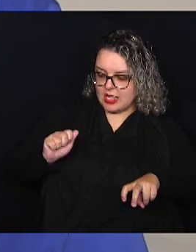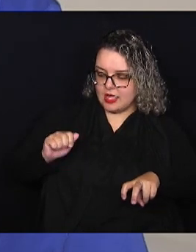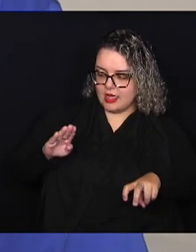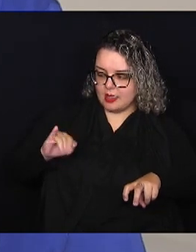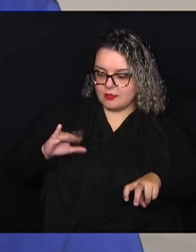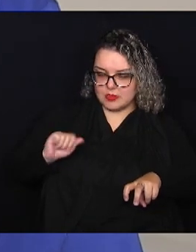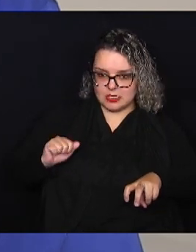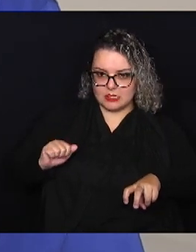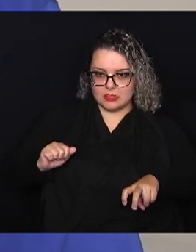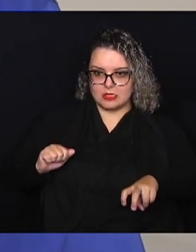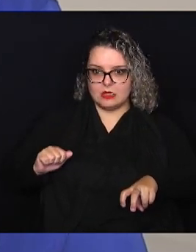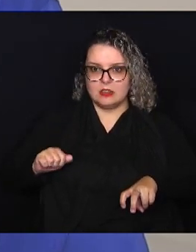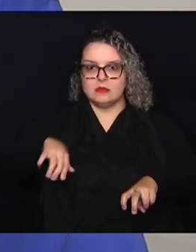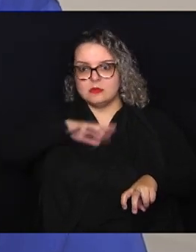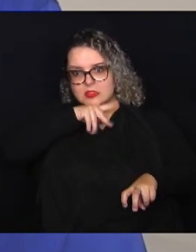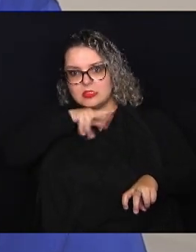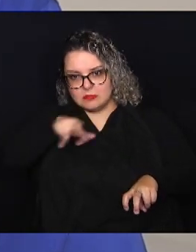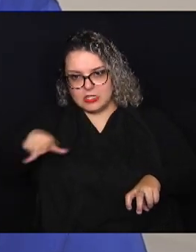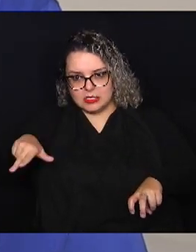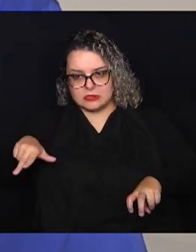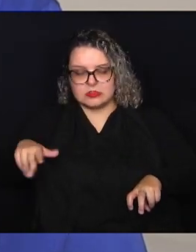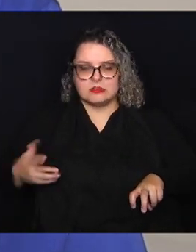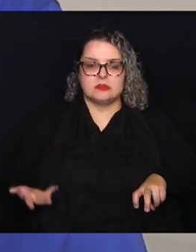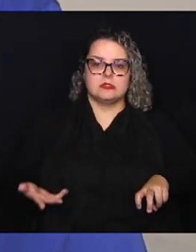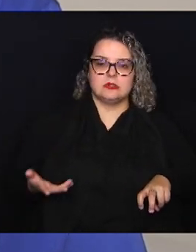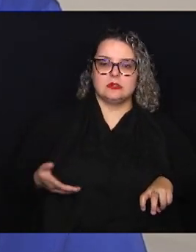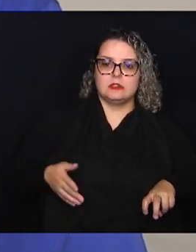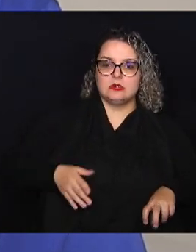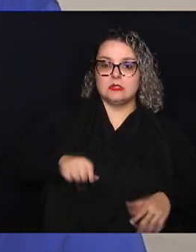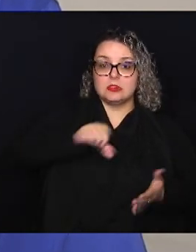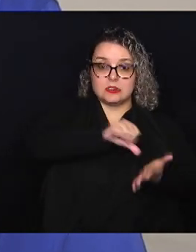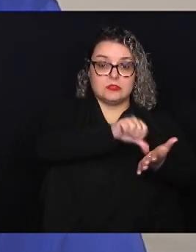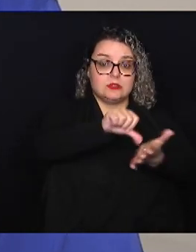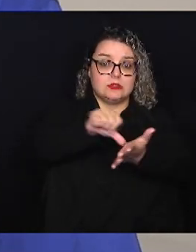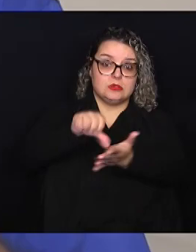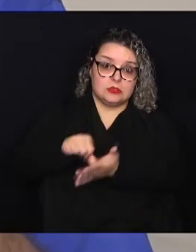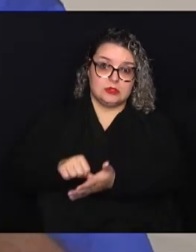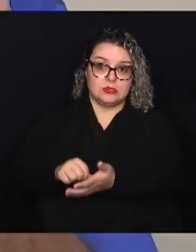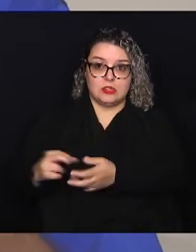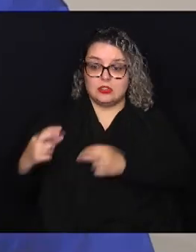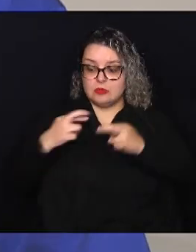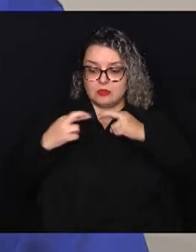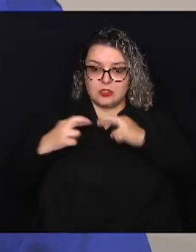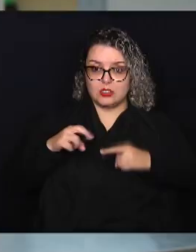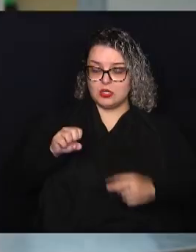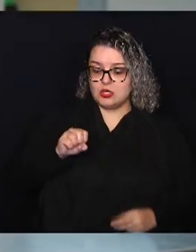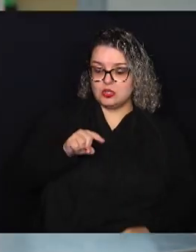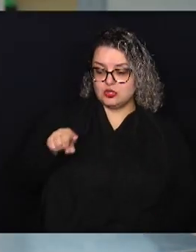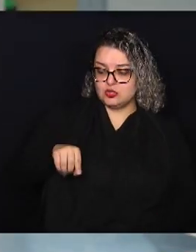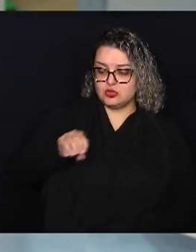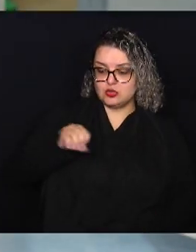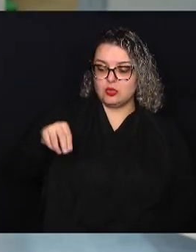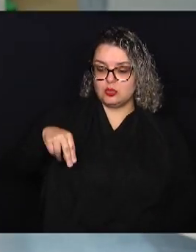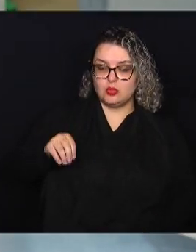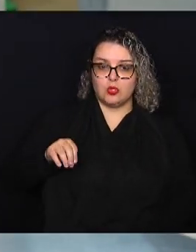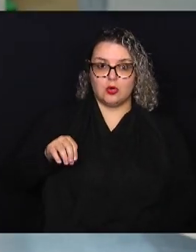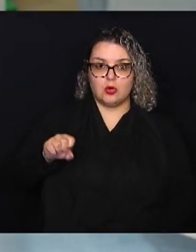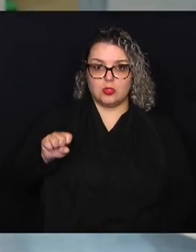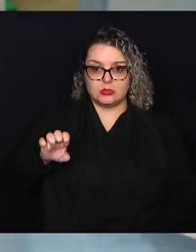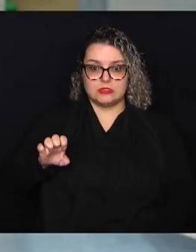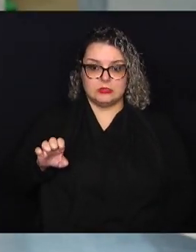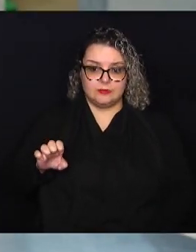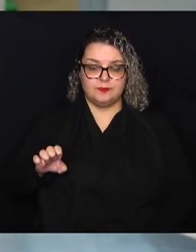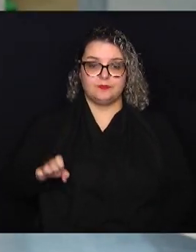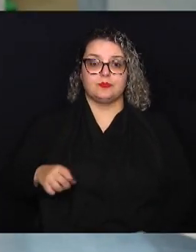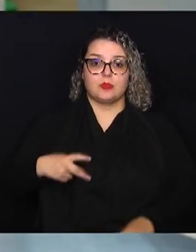individualmente nas unidades de vigilância de zoonoses dos municípios. A vacina contra a raiva